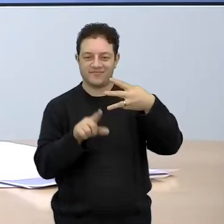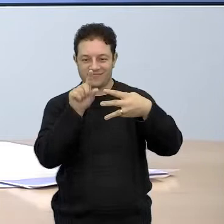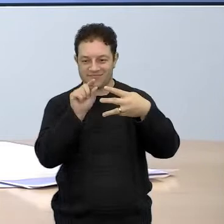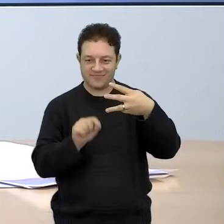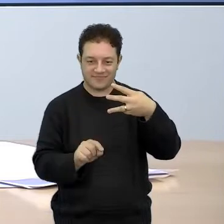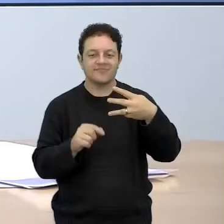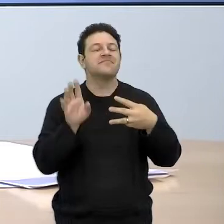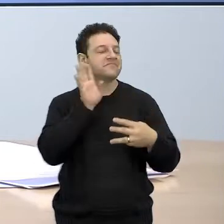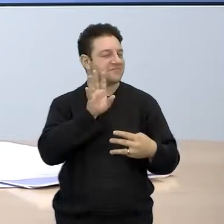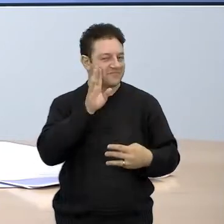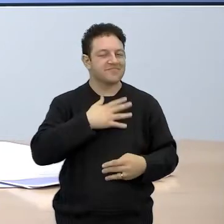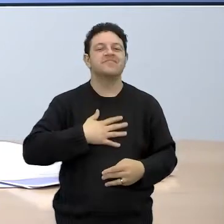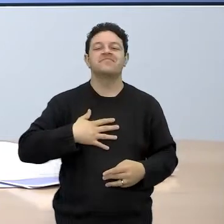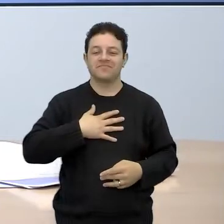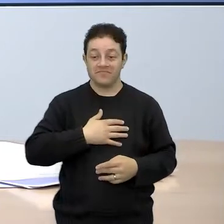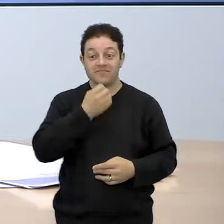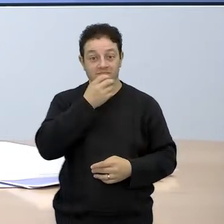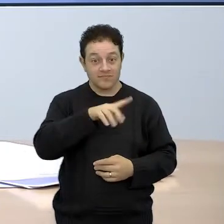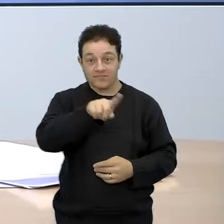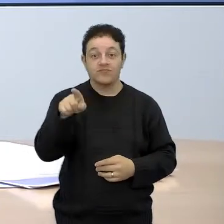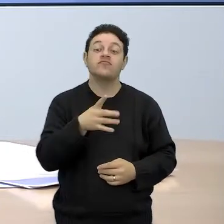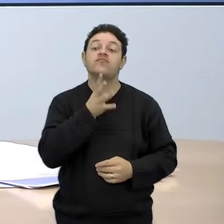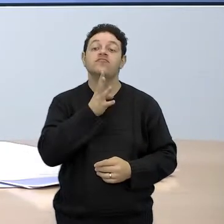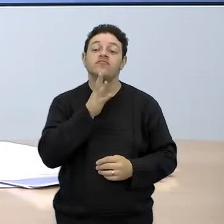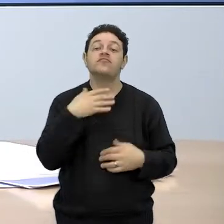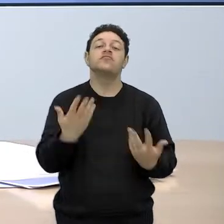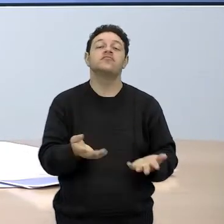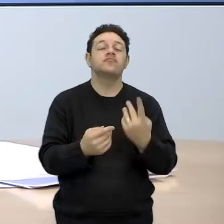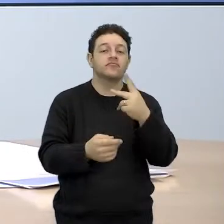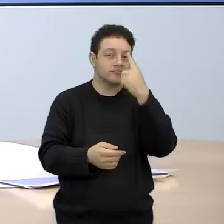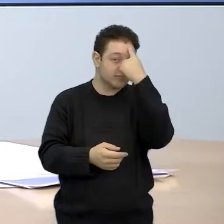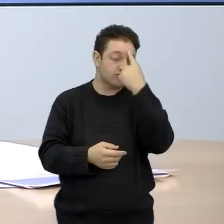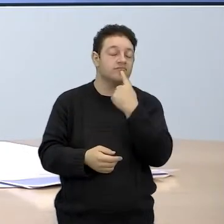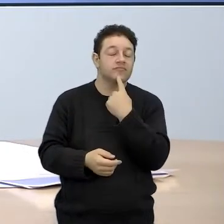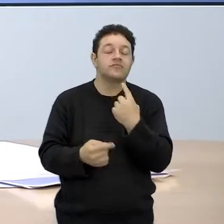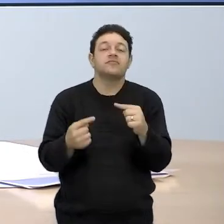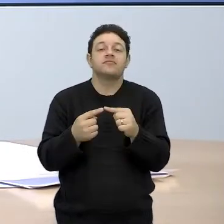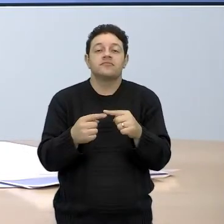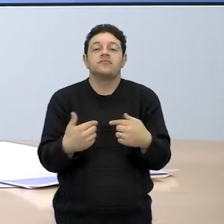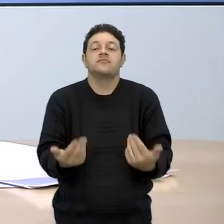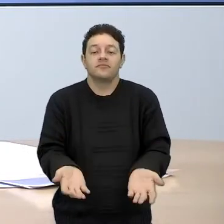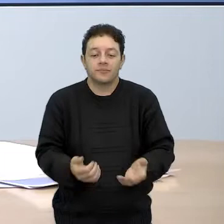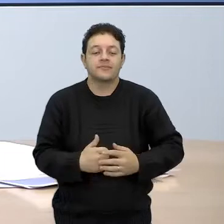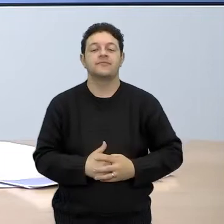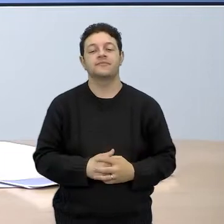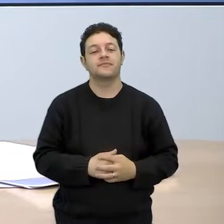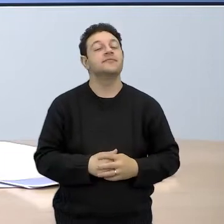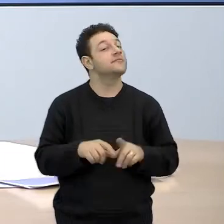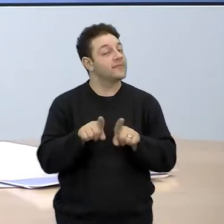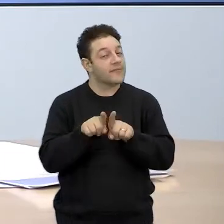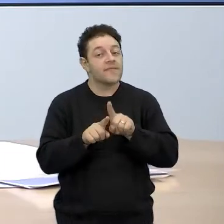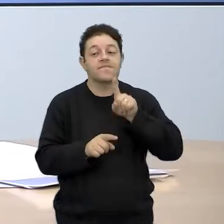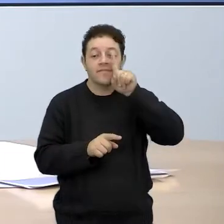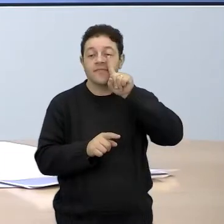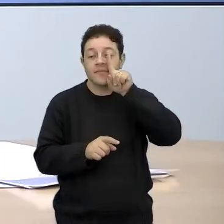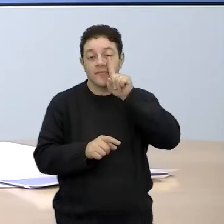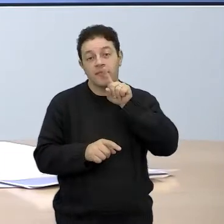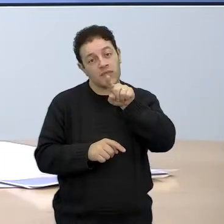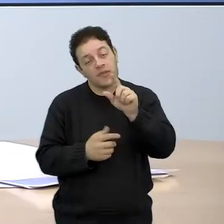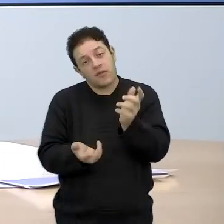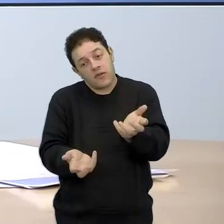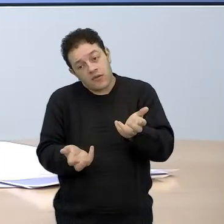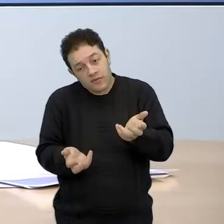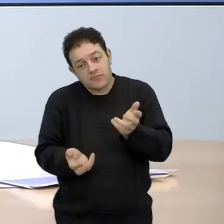acho bem bacana, é legal vocês saberem o tipo de perfil de vocês. E o risco, se você